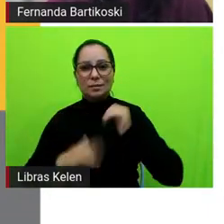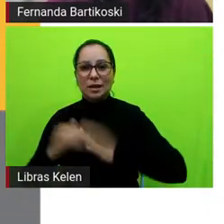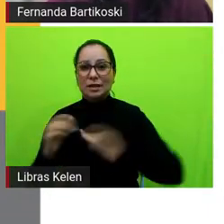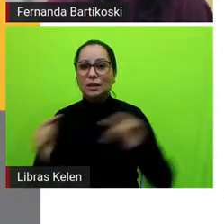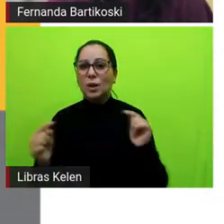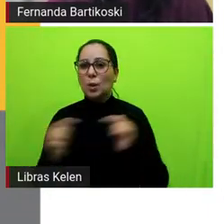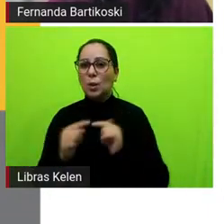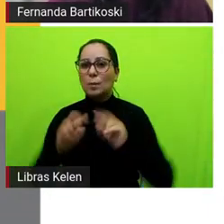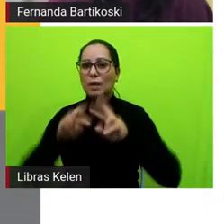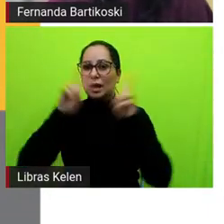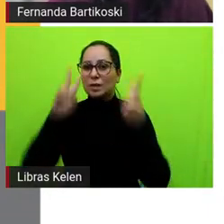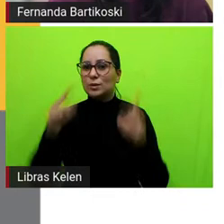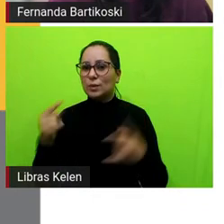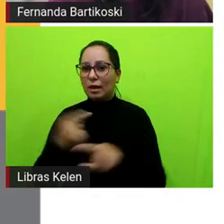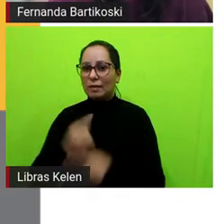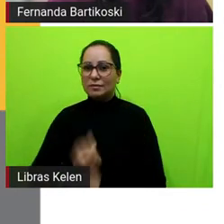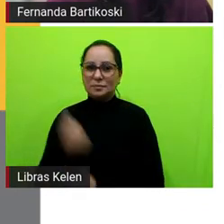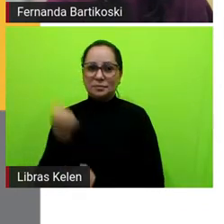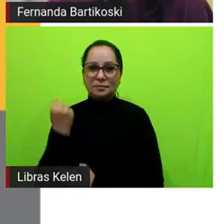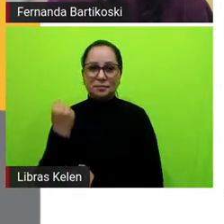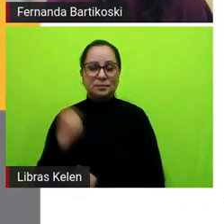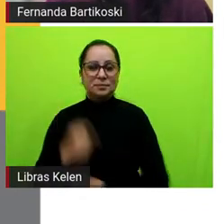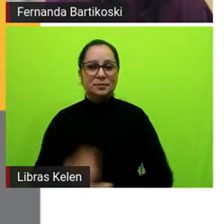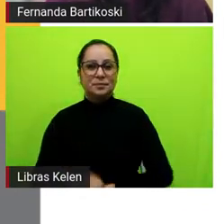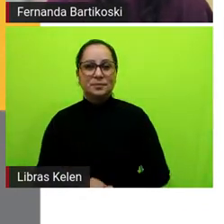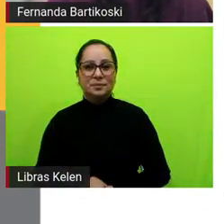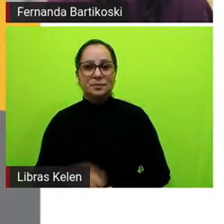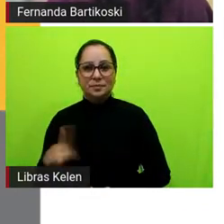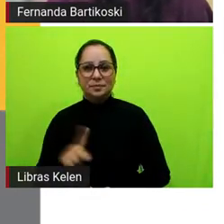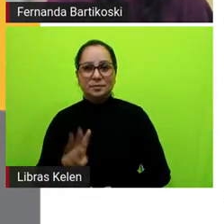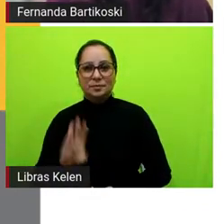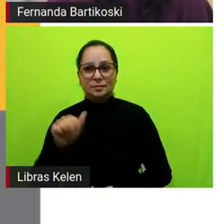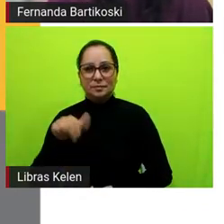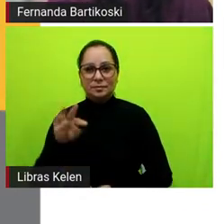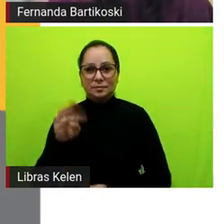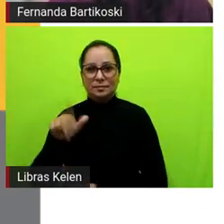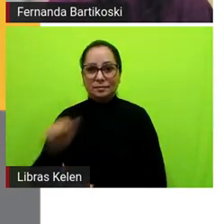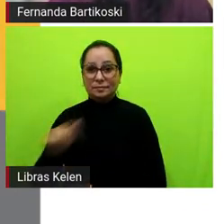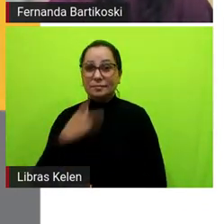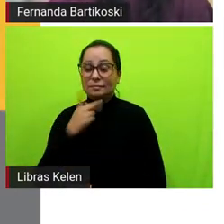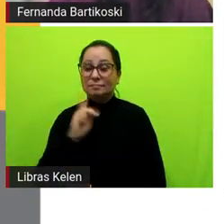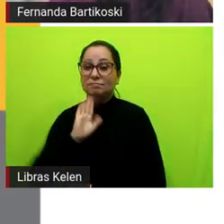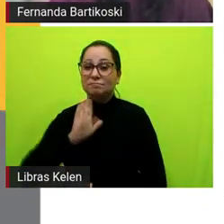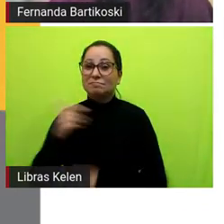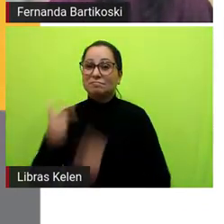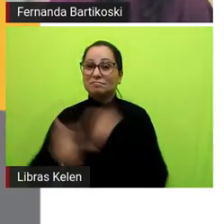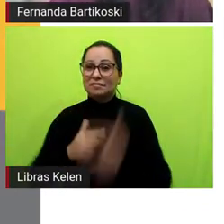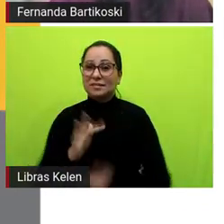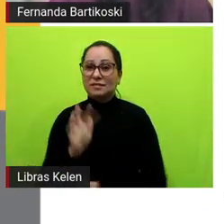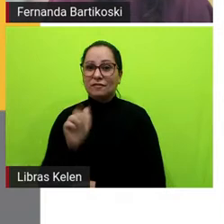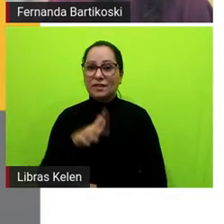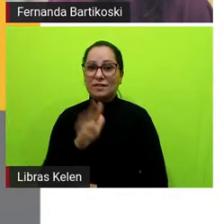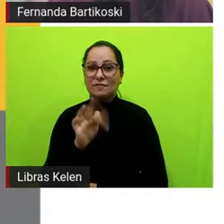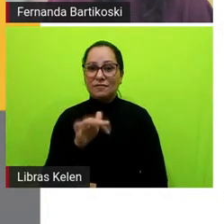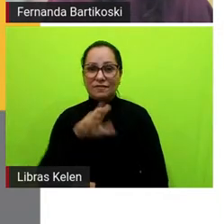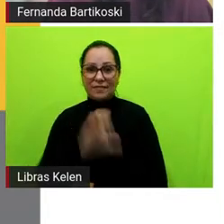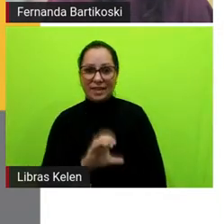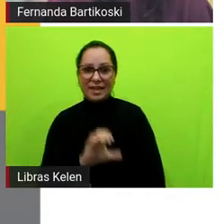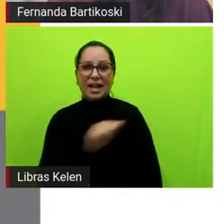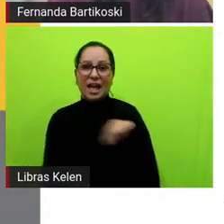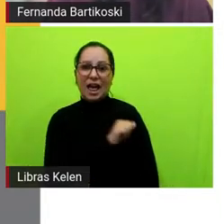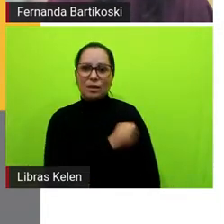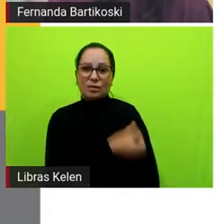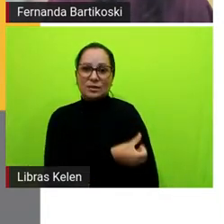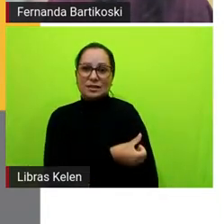de lives anteriores, né? A professora Beatriz diz que está trabalhando com Fanfic com os alunos de sexto ano e criou um blog